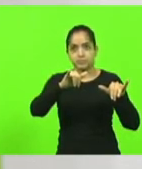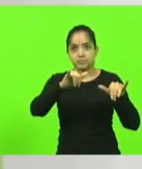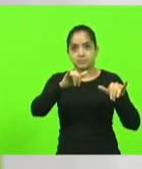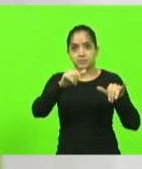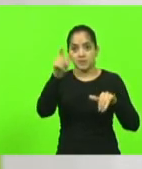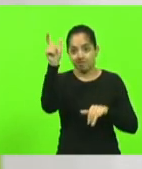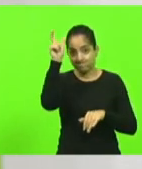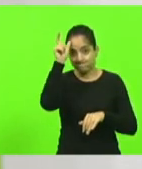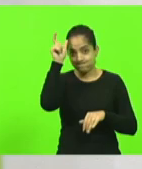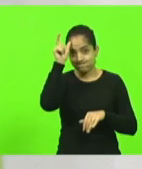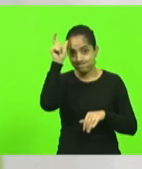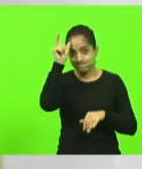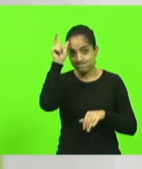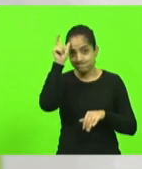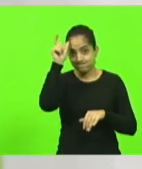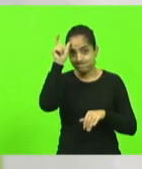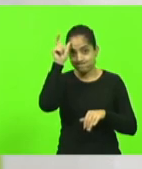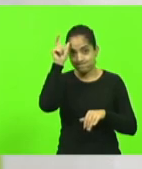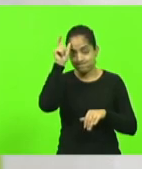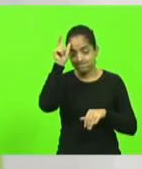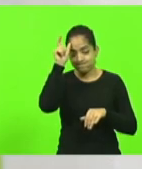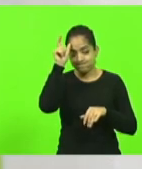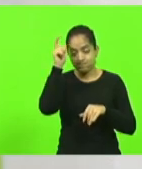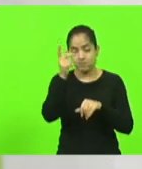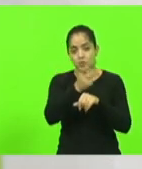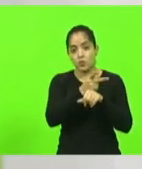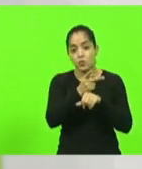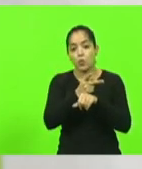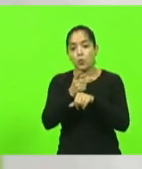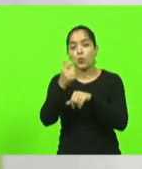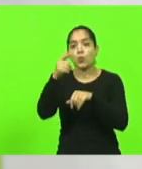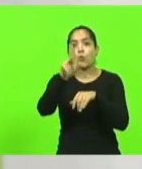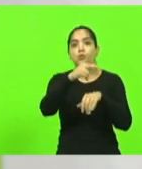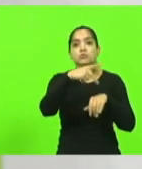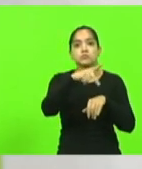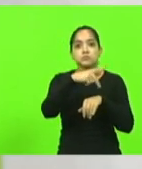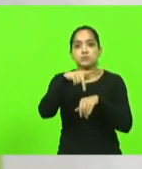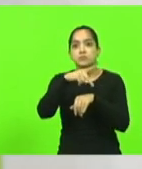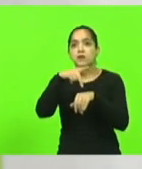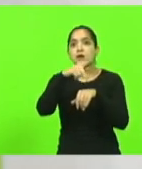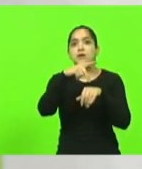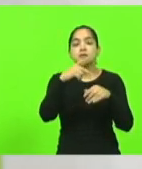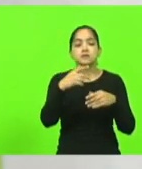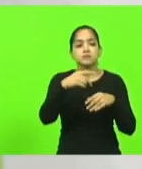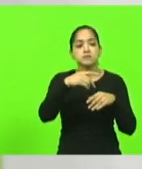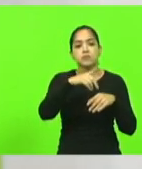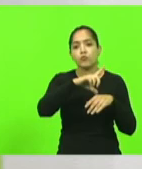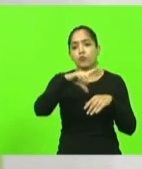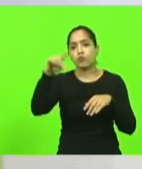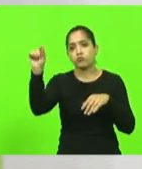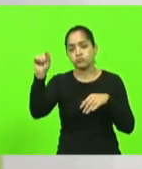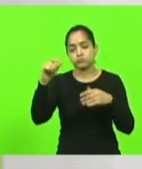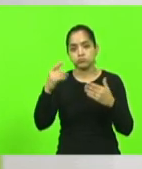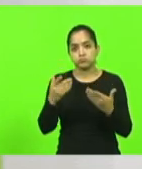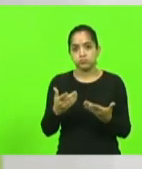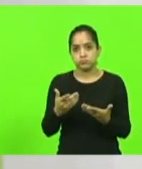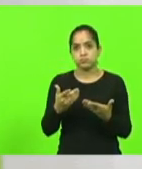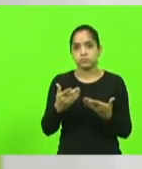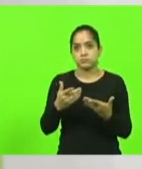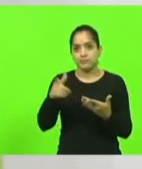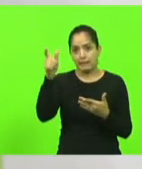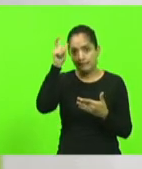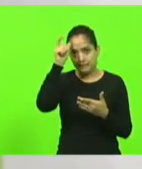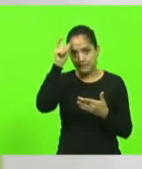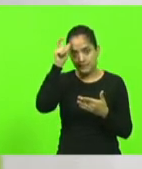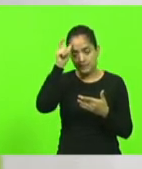Que ele procure outra nação para atormentar. Que ele vá embora daqui, que o diabo vá